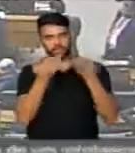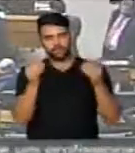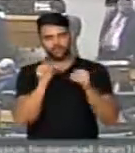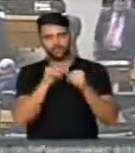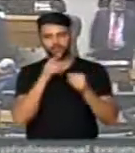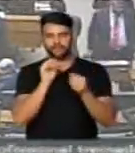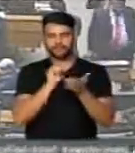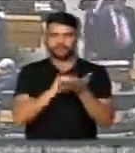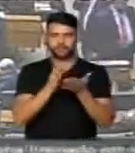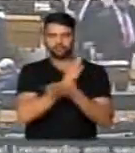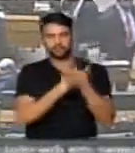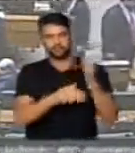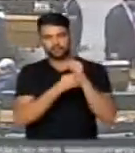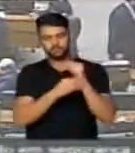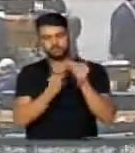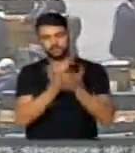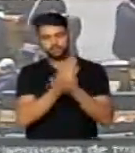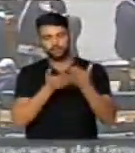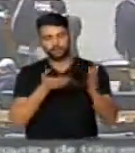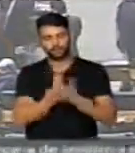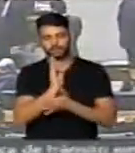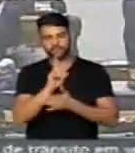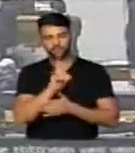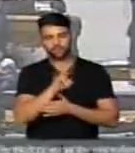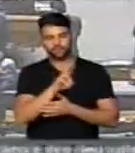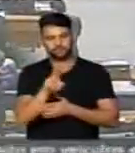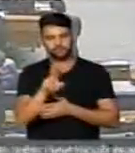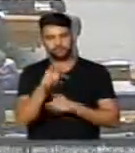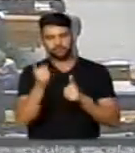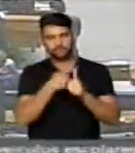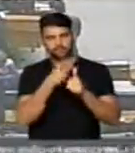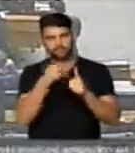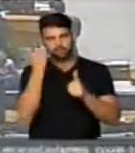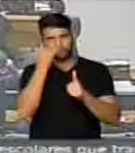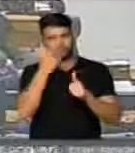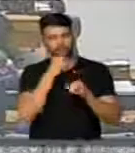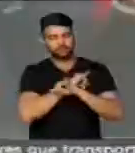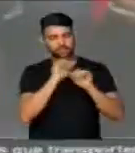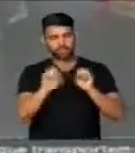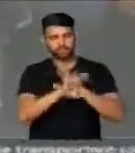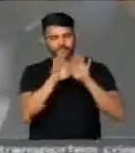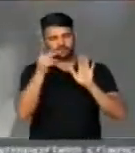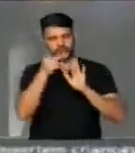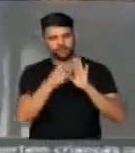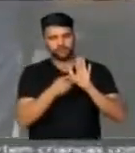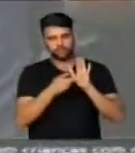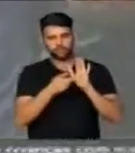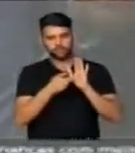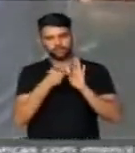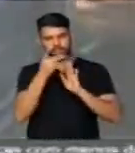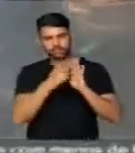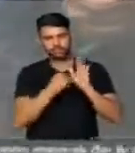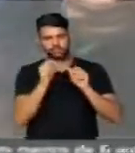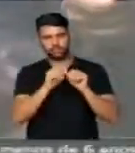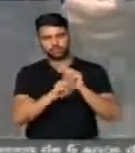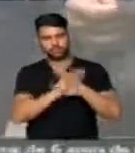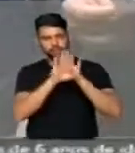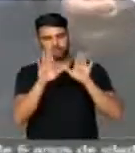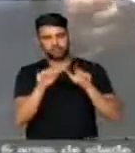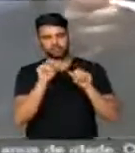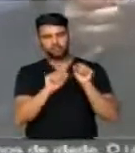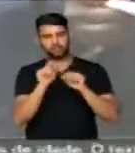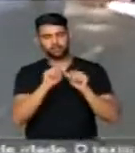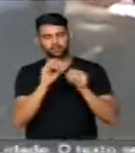causar insegurança com relação à aprovação da DRU Primeiro é importante deixar muito claro que o projeto, a PEC, deixa muito claro